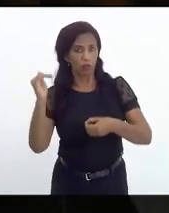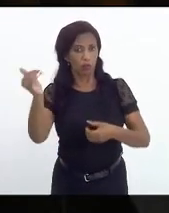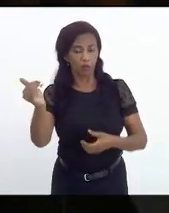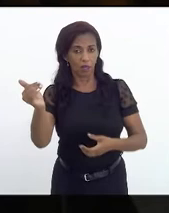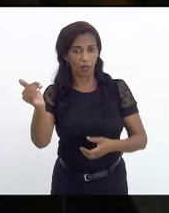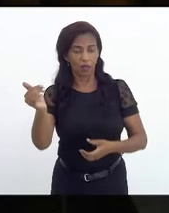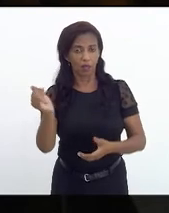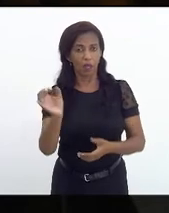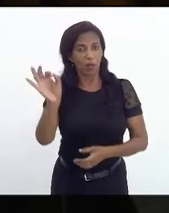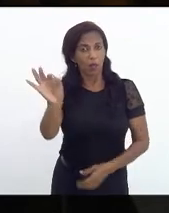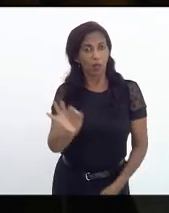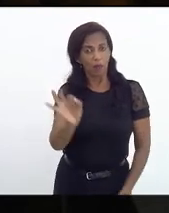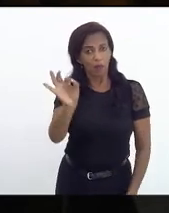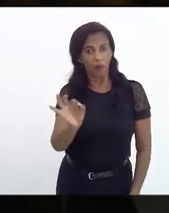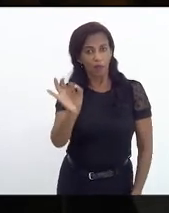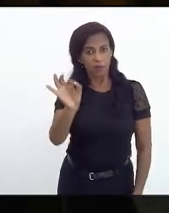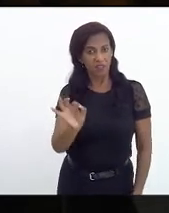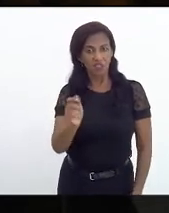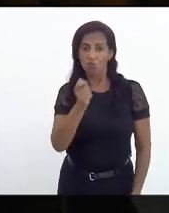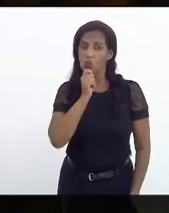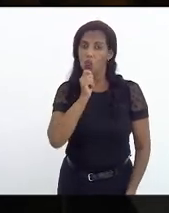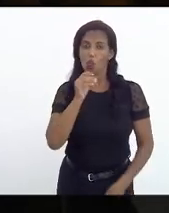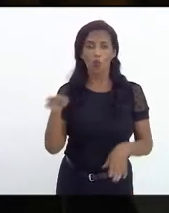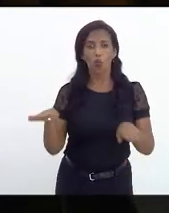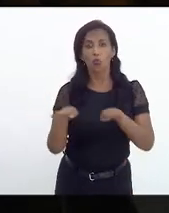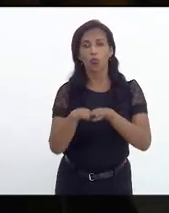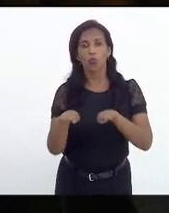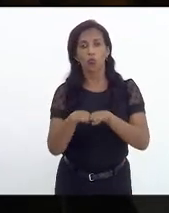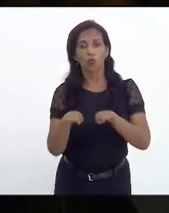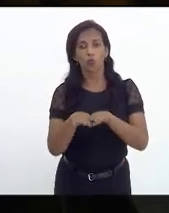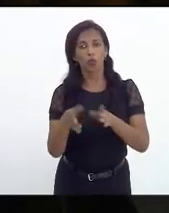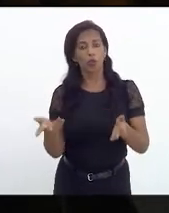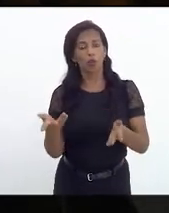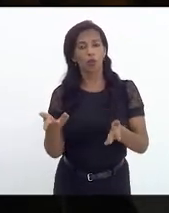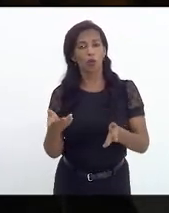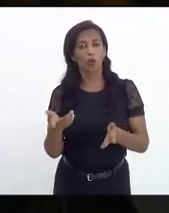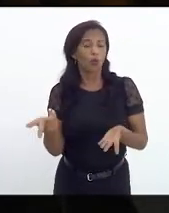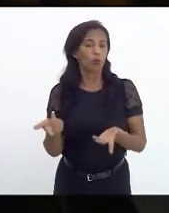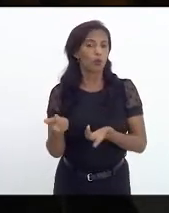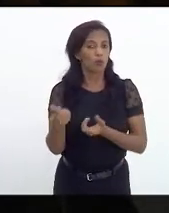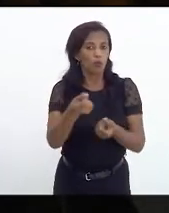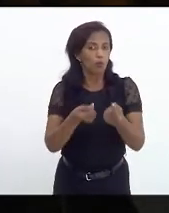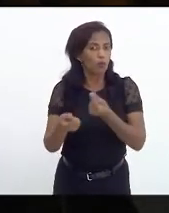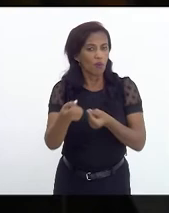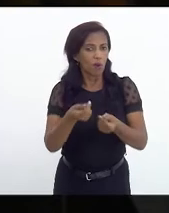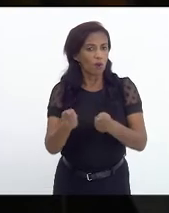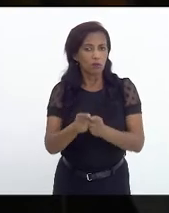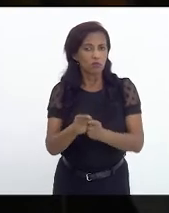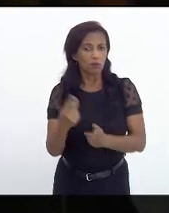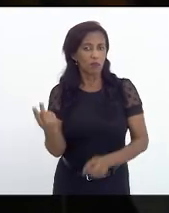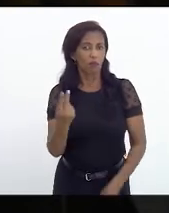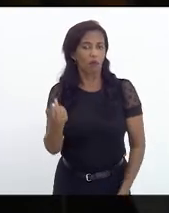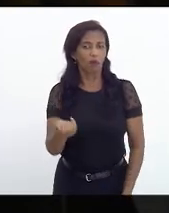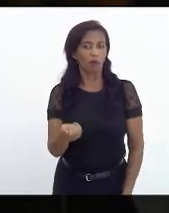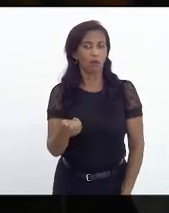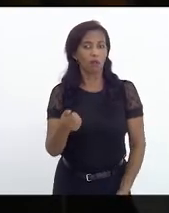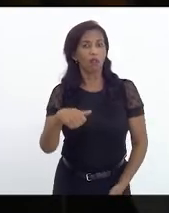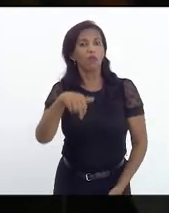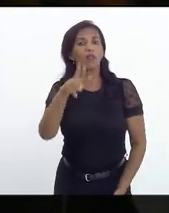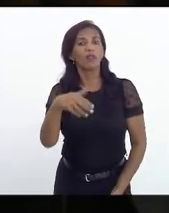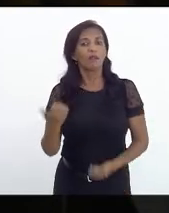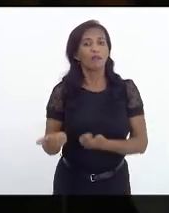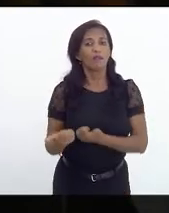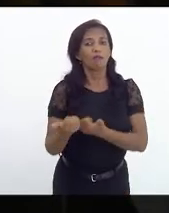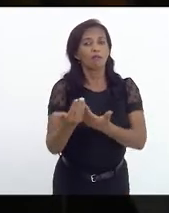o percentual da alíquota também não aumenta, o preço do produto não aumenta. Então, quem dá a tônica